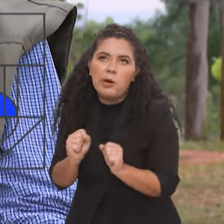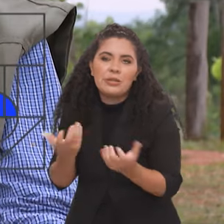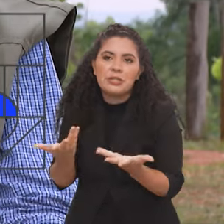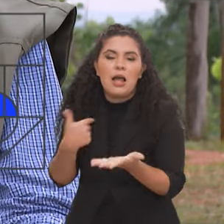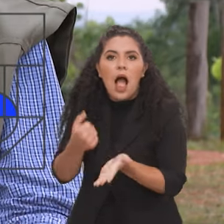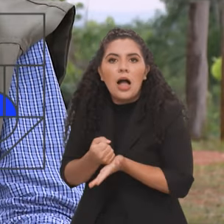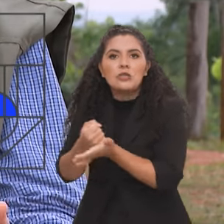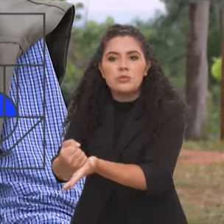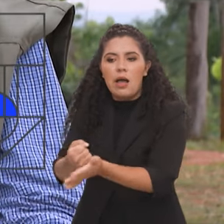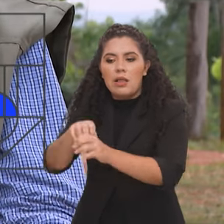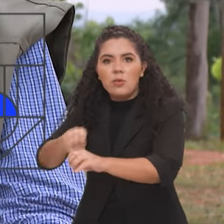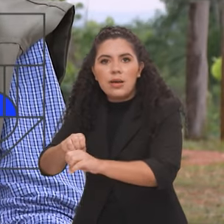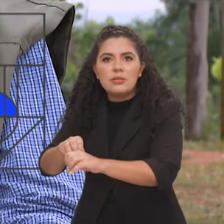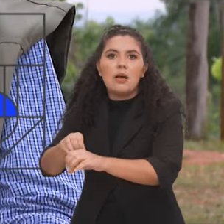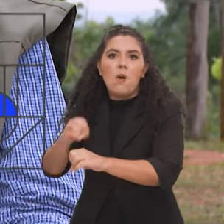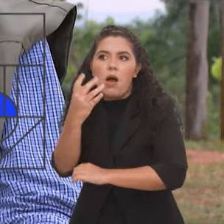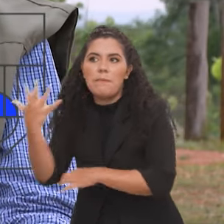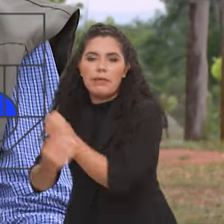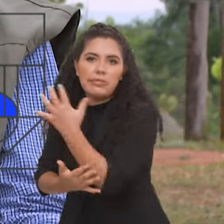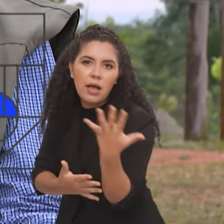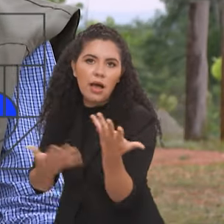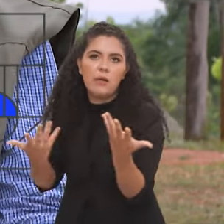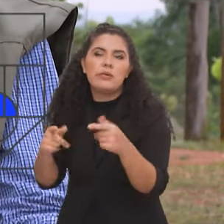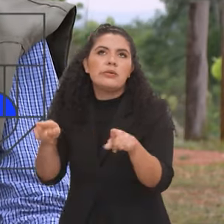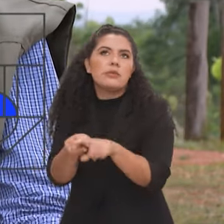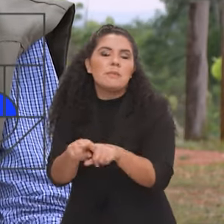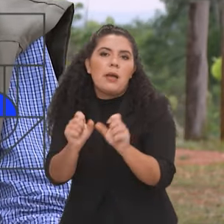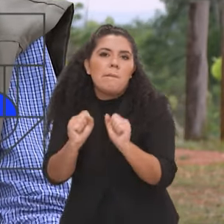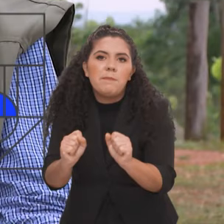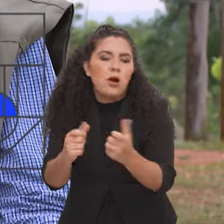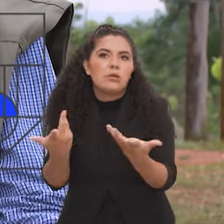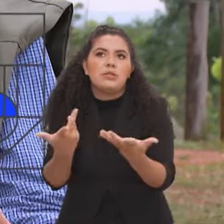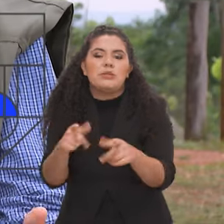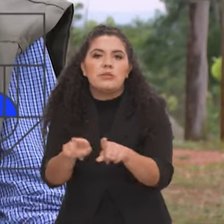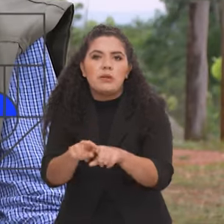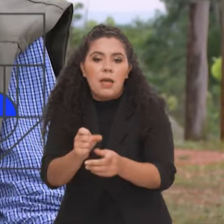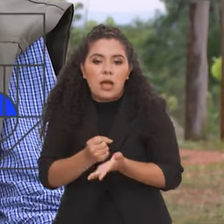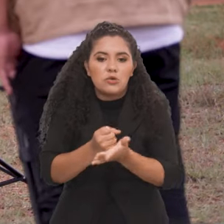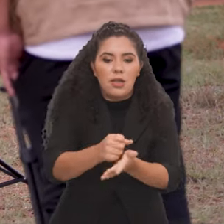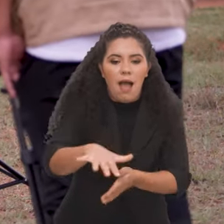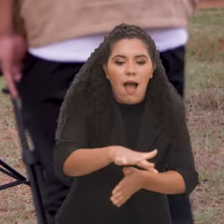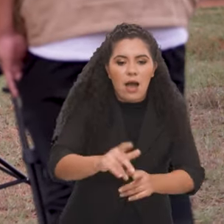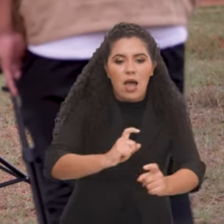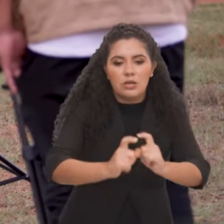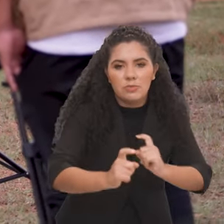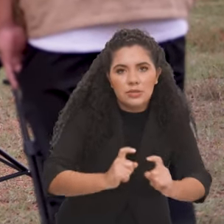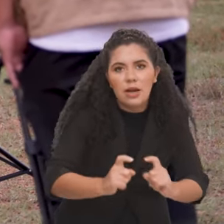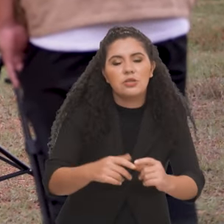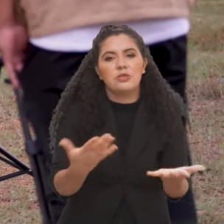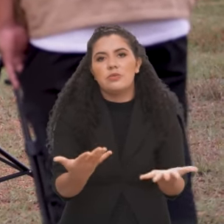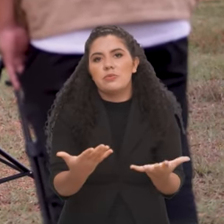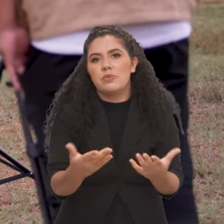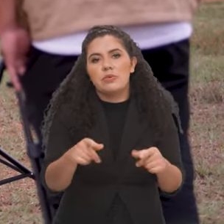digamos, ajudar na educação ambiental, pode ser ajudar até mesmo o trabalho mais administrativo, administrativo, de fazer um